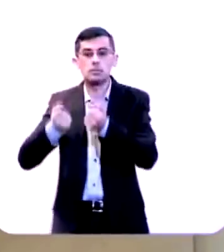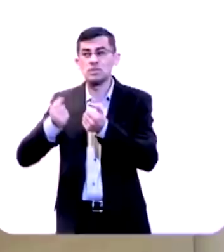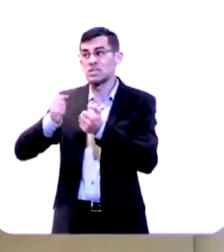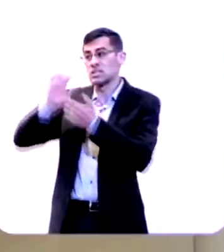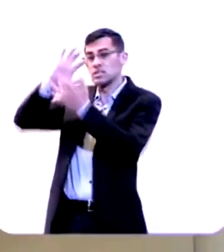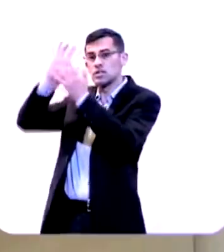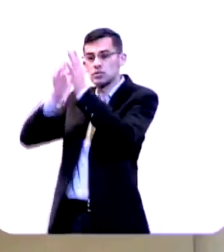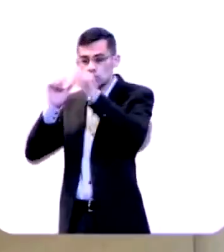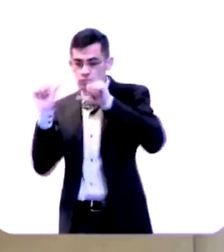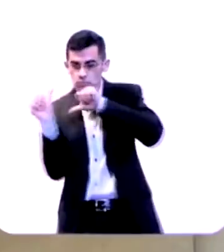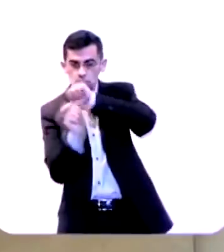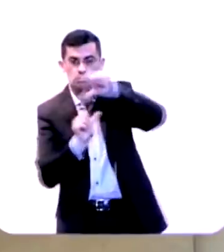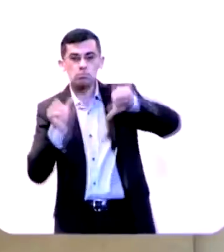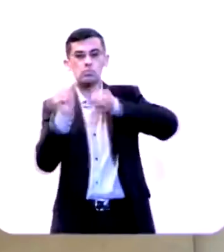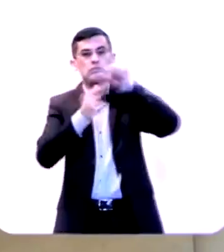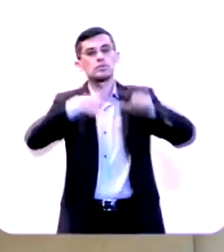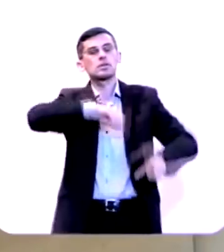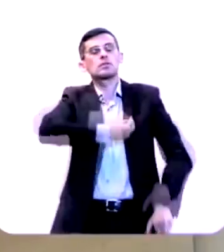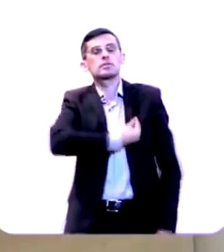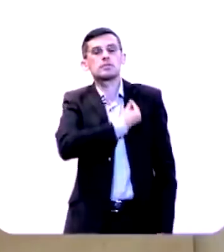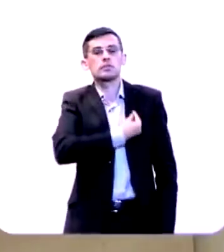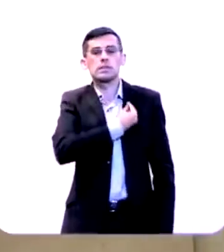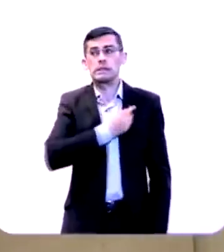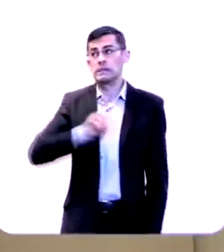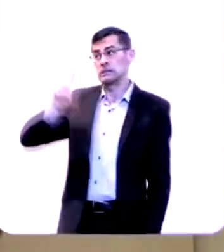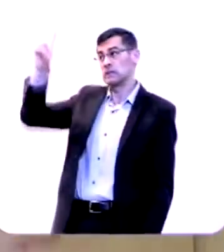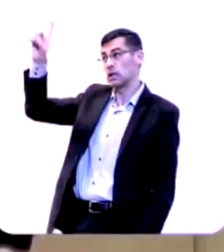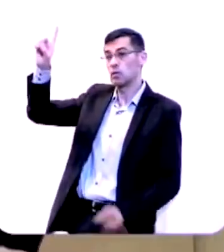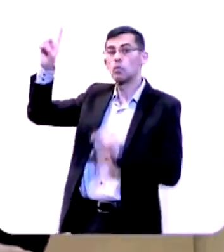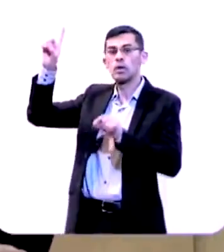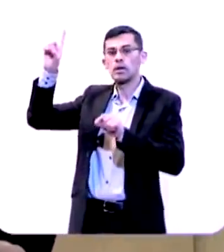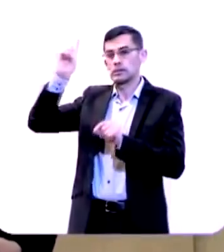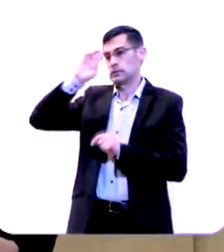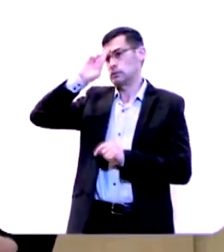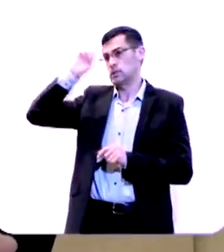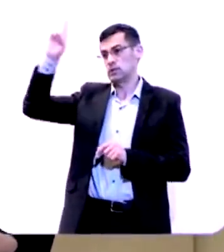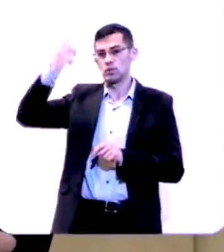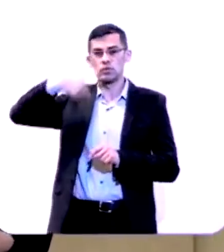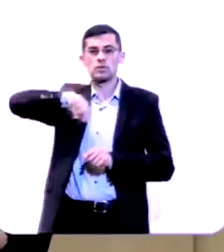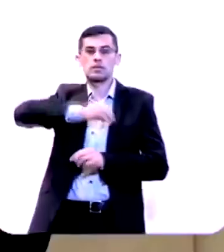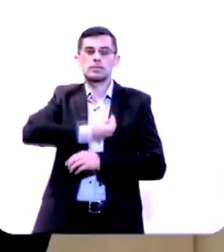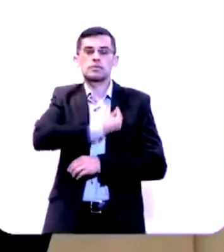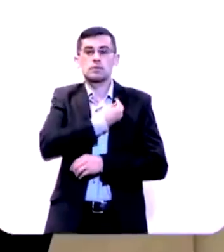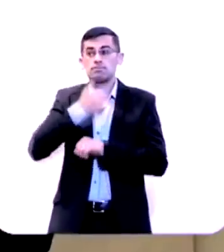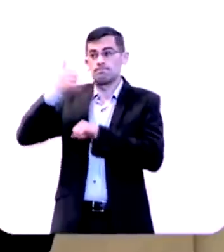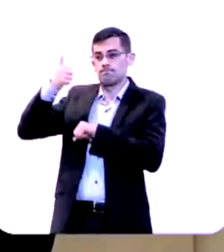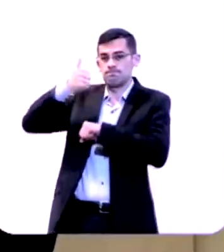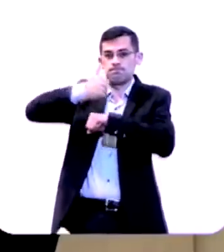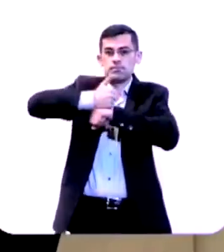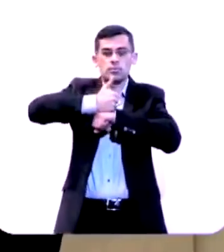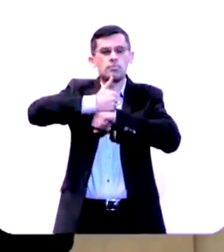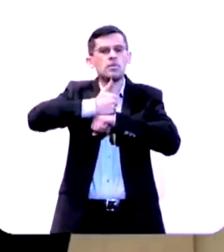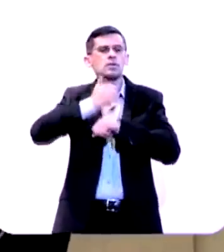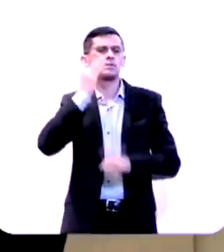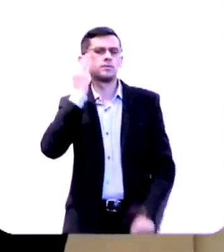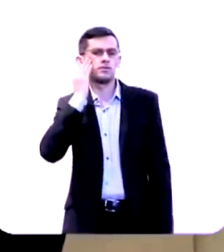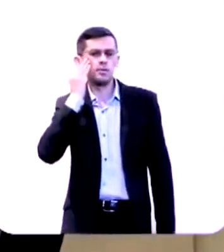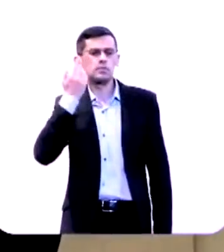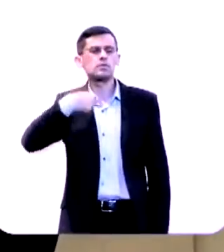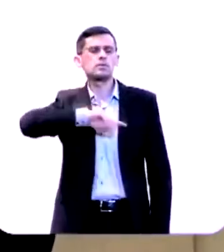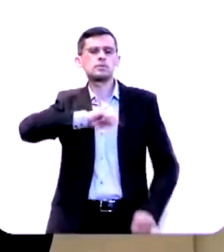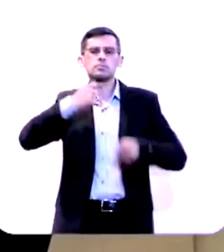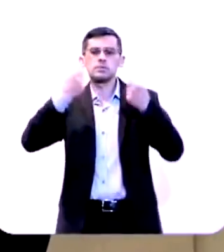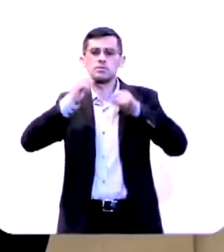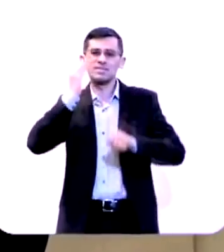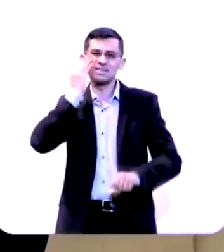transforme a nossa vida que ele seja o Senhor da nossa vida sabe a gente precisa